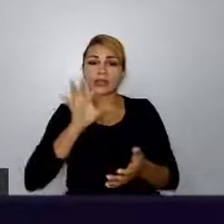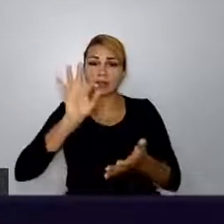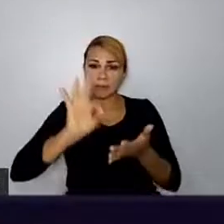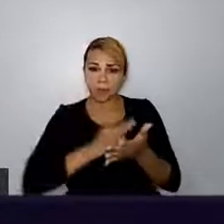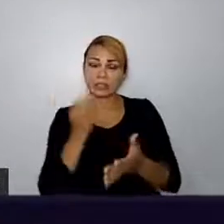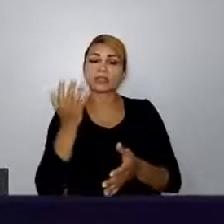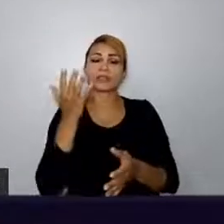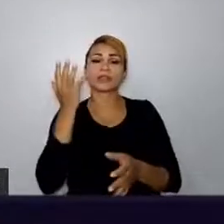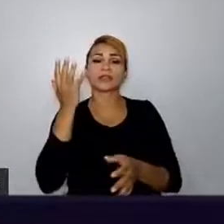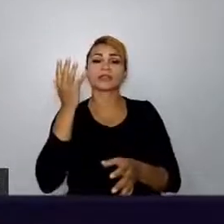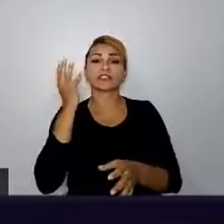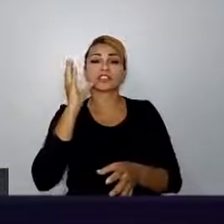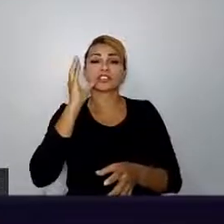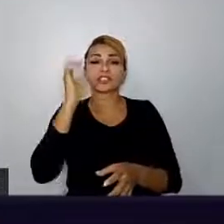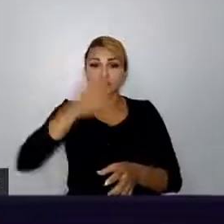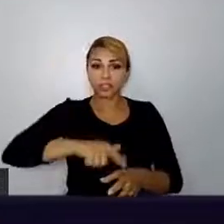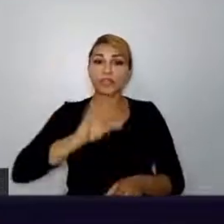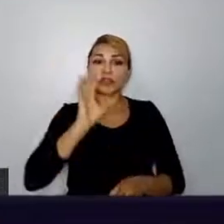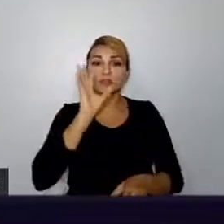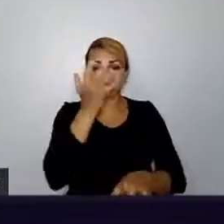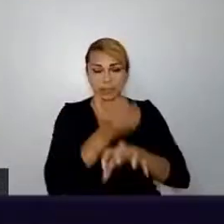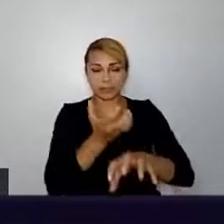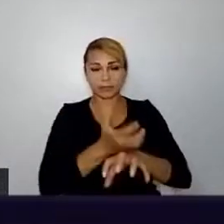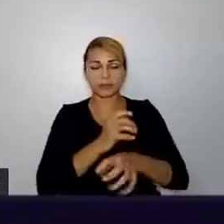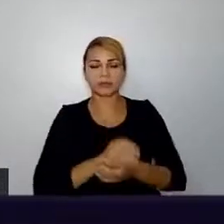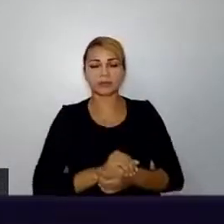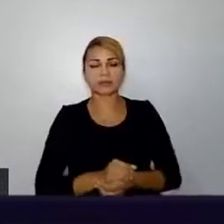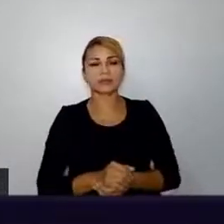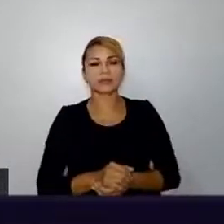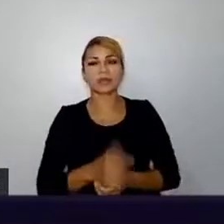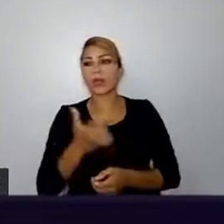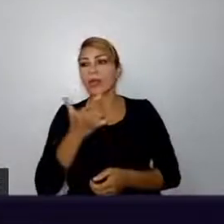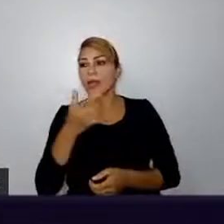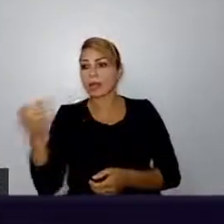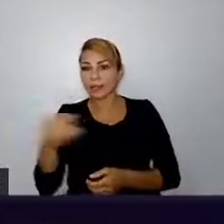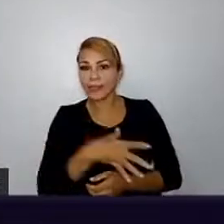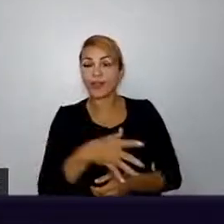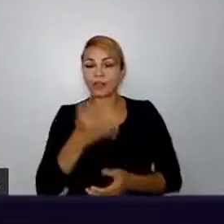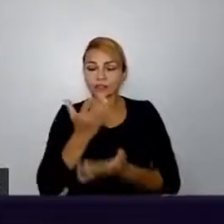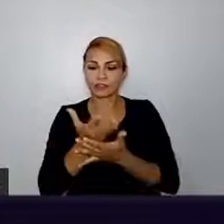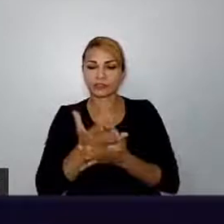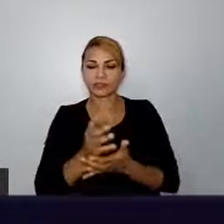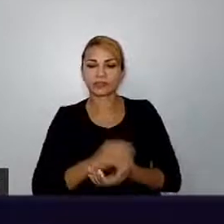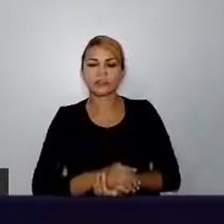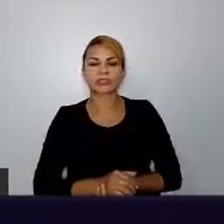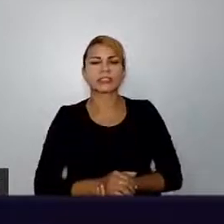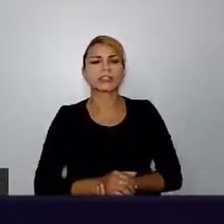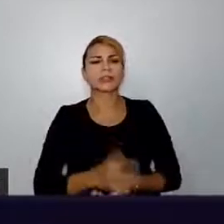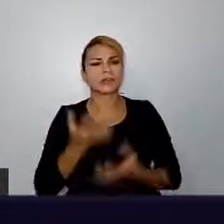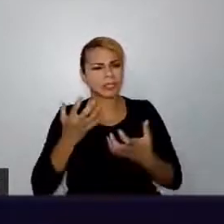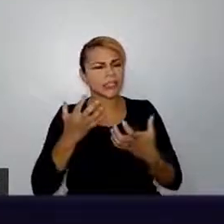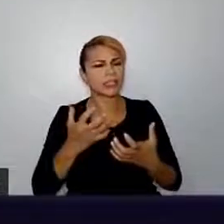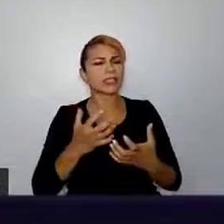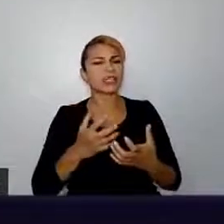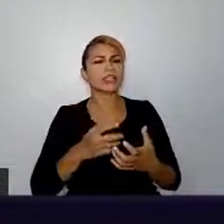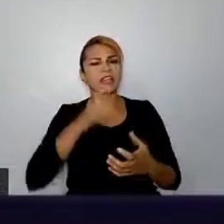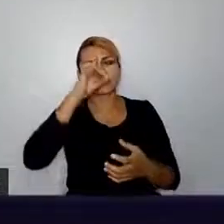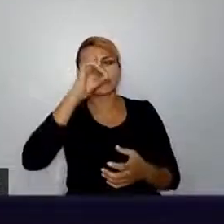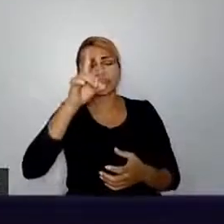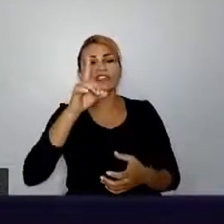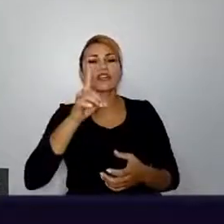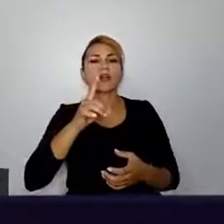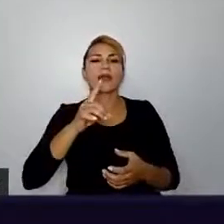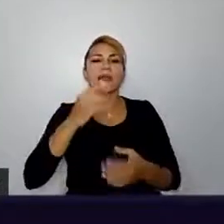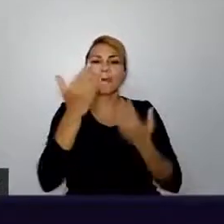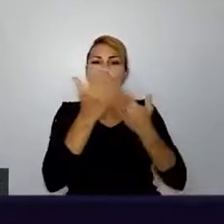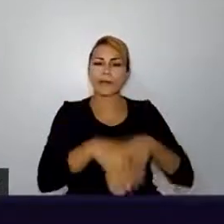E eu bati o pé, tipo assim, querendo que fosse uma data à prova e o pessoal que estava repetindo a disciplina e tinha outras